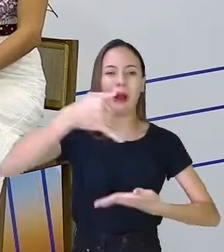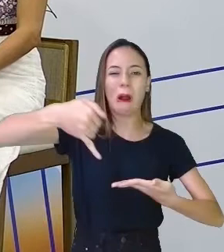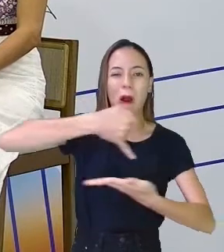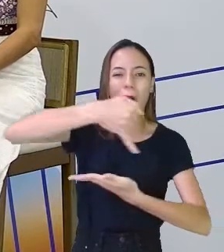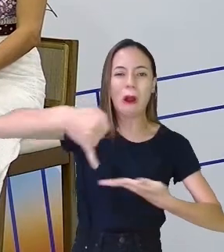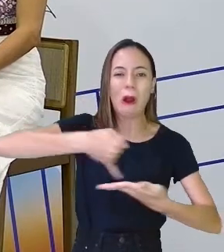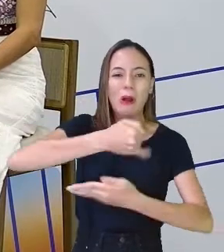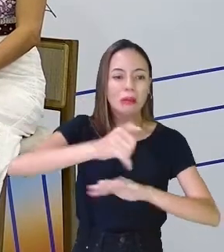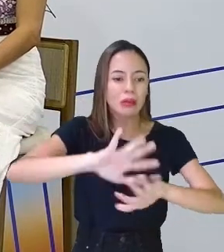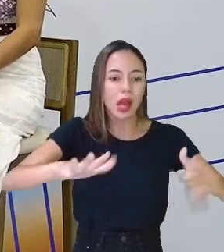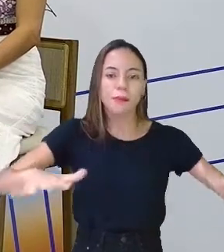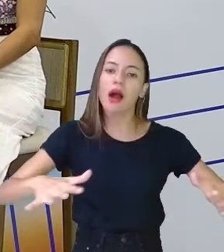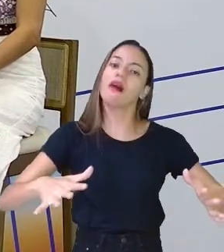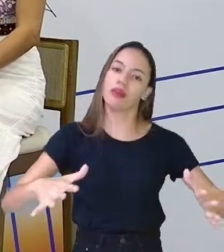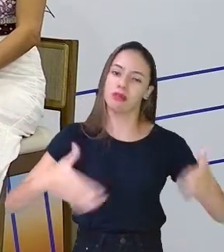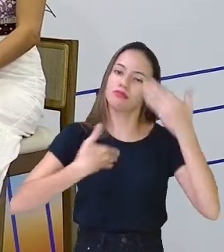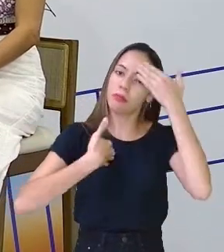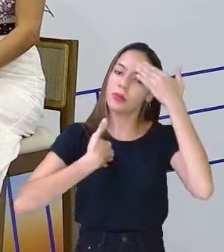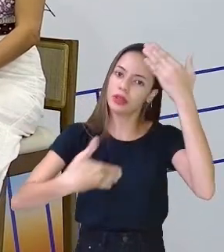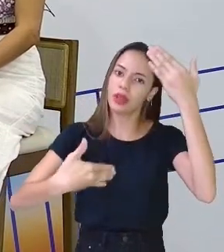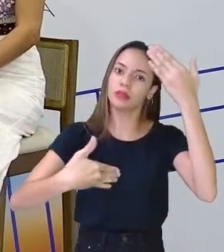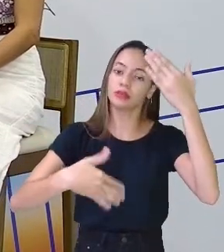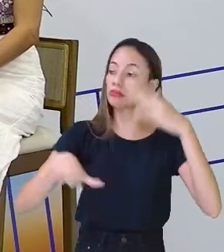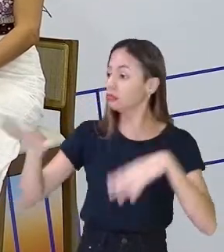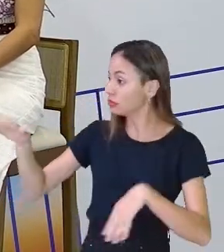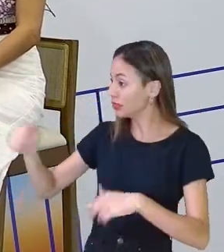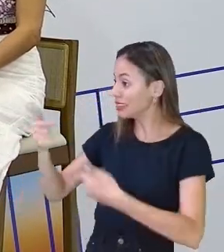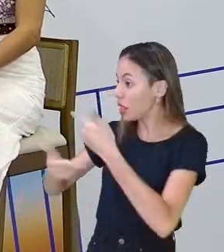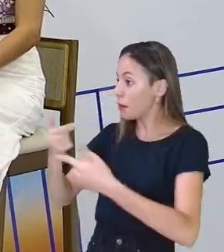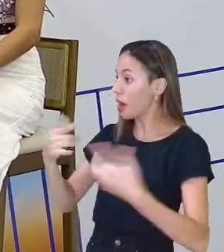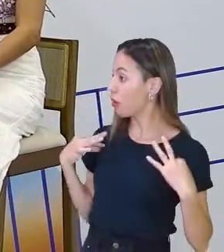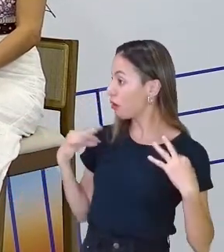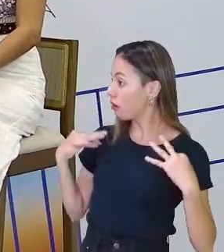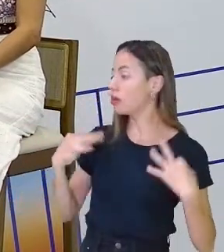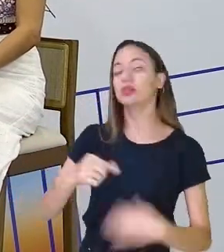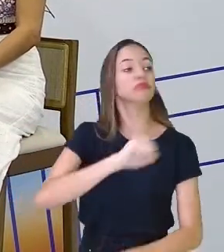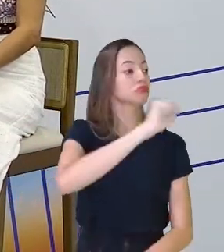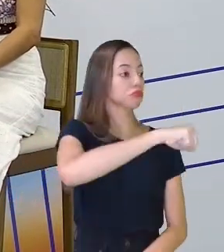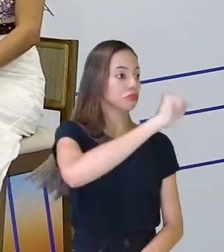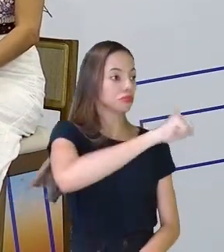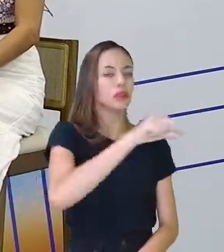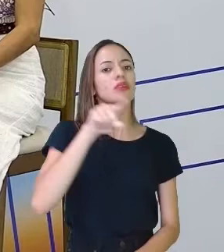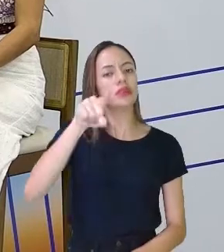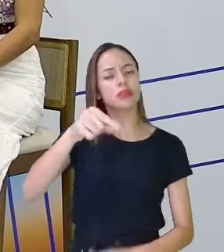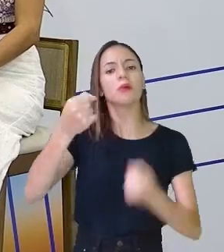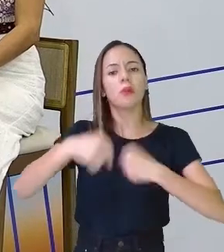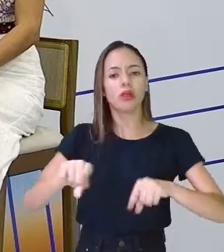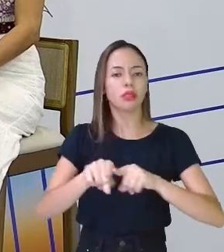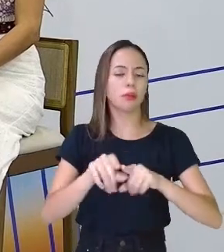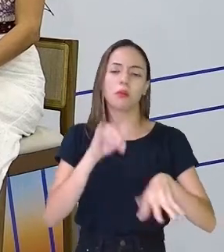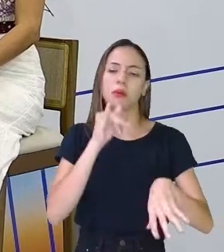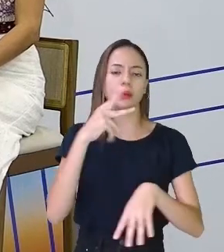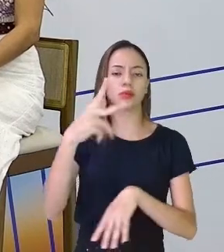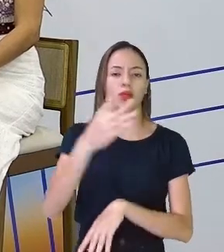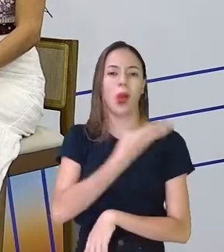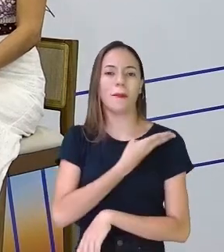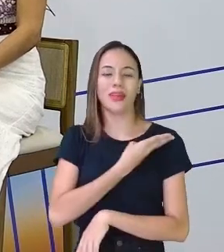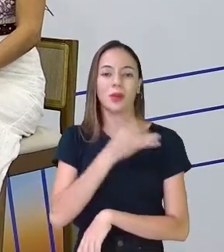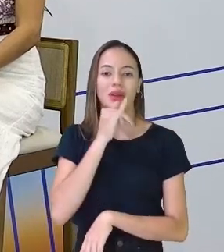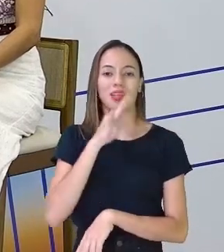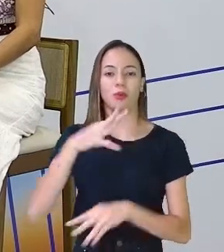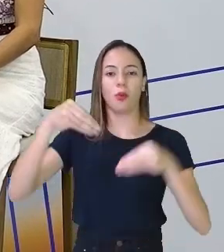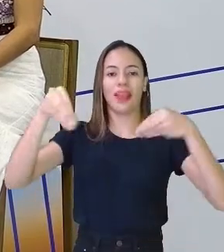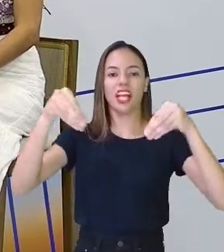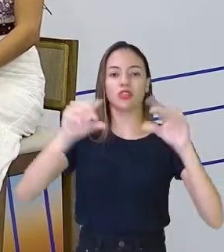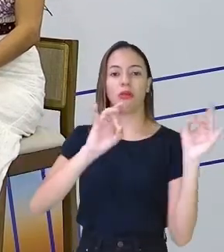óleo das praias. É um trabalho voluntário, não é profissional. Totalmente voluntário. E você também pode. Se o seu amiguinho jogou um plástico